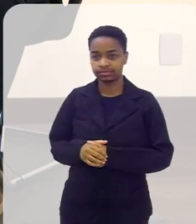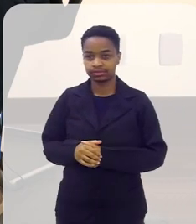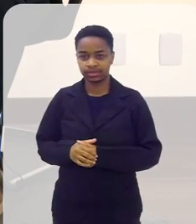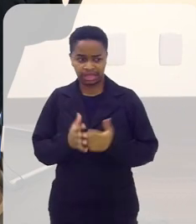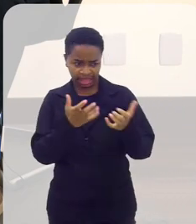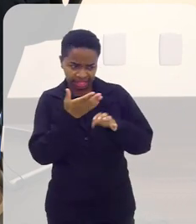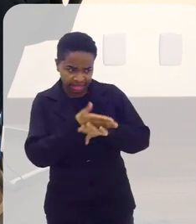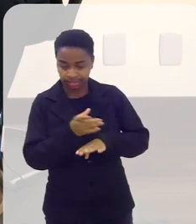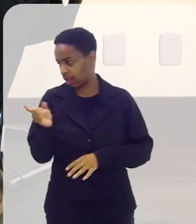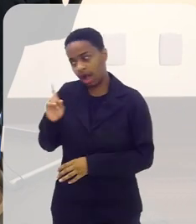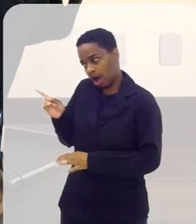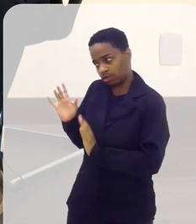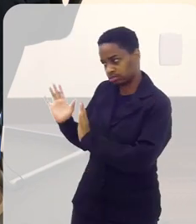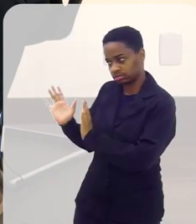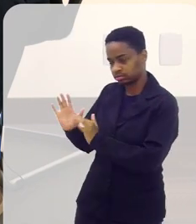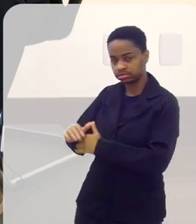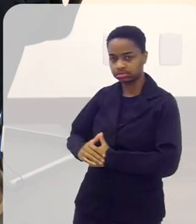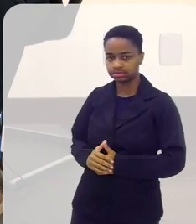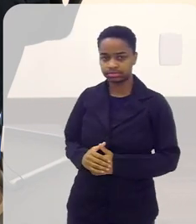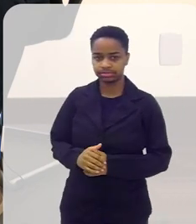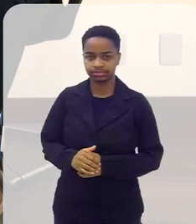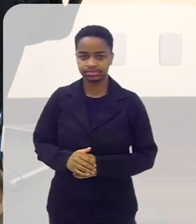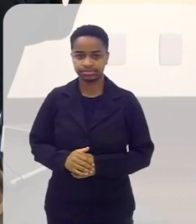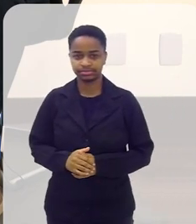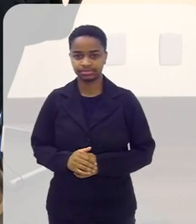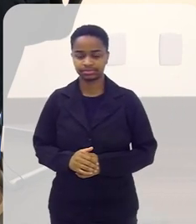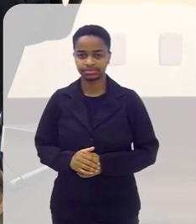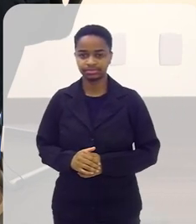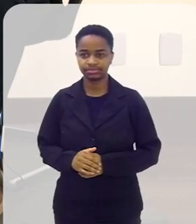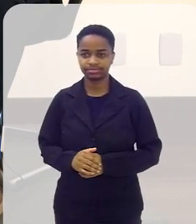obrigada obrigada mesmo a senhora quer entrar? não